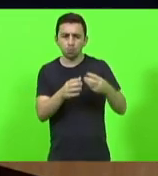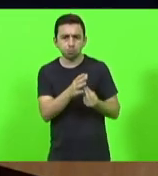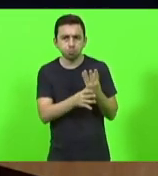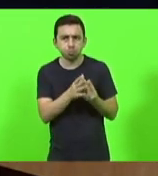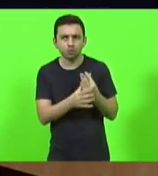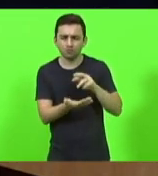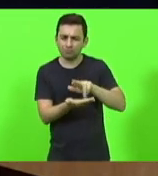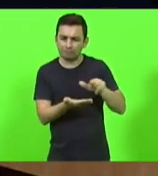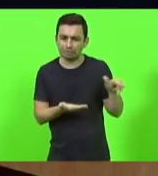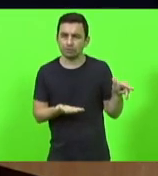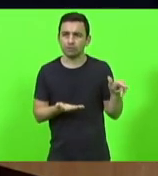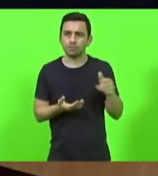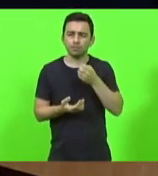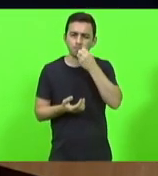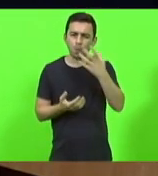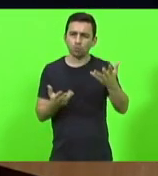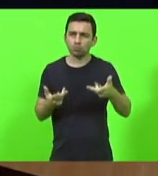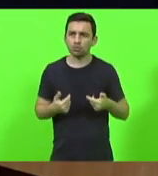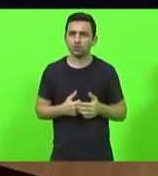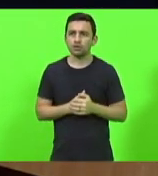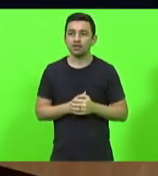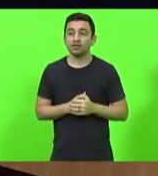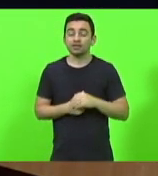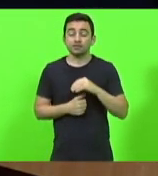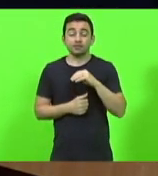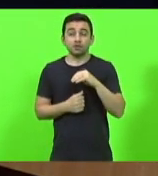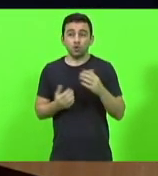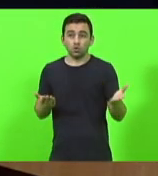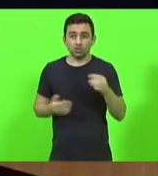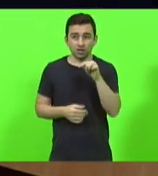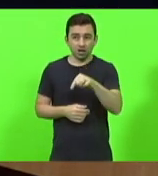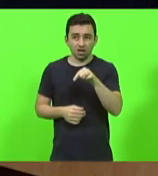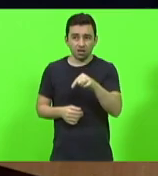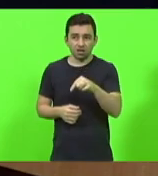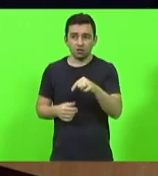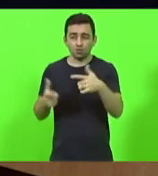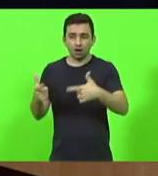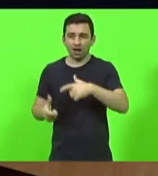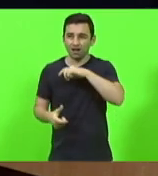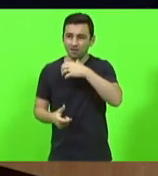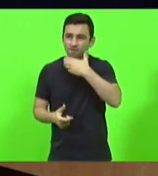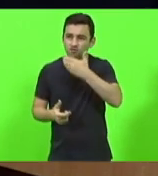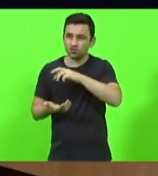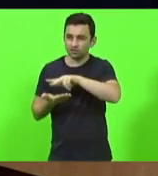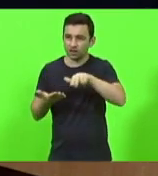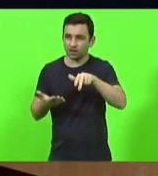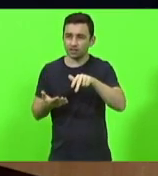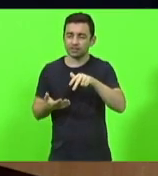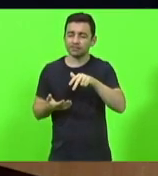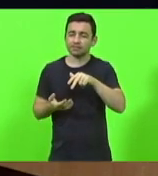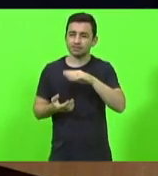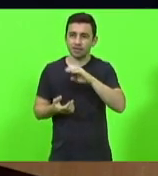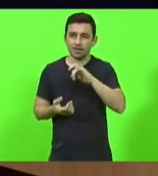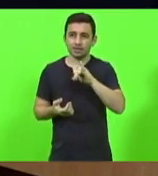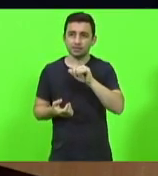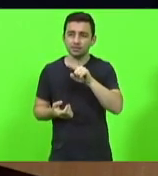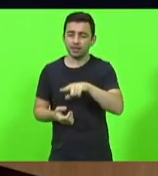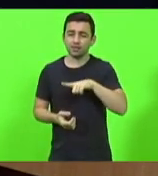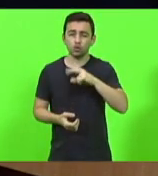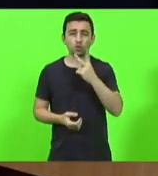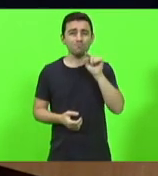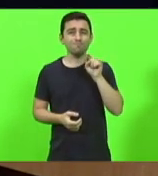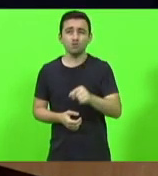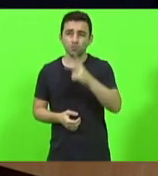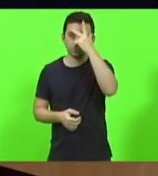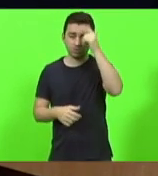grandeiro. Ali, o SEASA hoje, ele é um centro que gera dois mil empregos, diretos e indiretos,